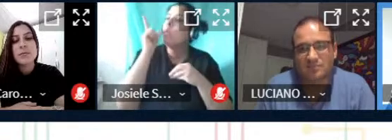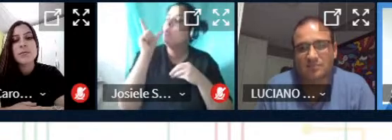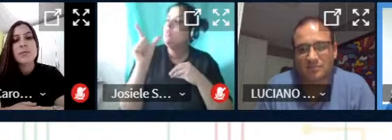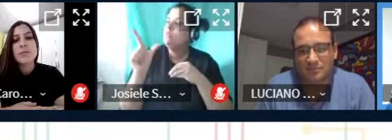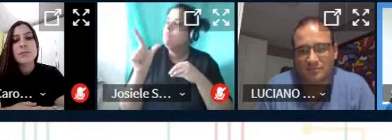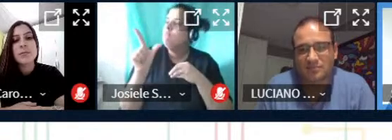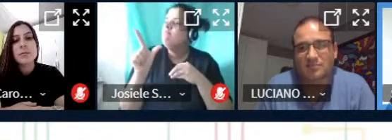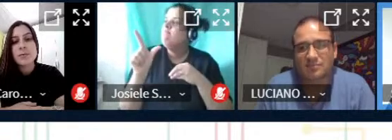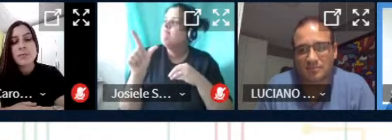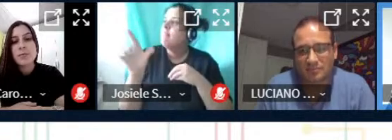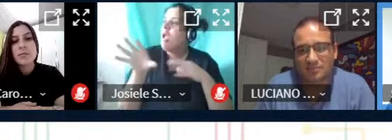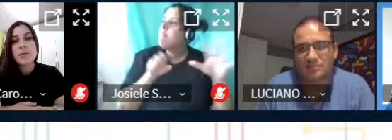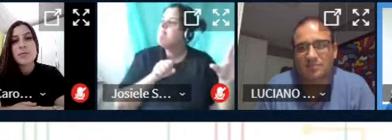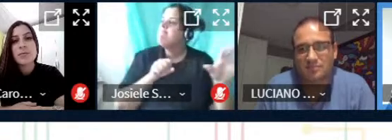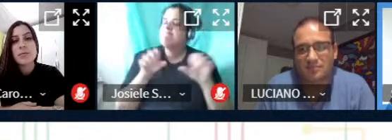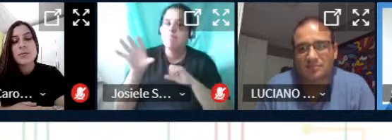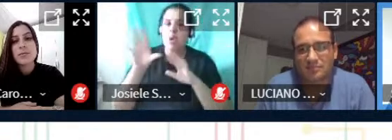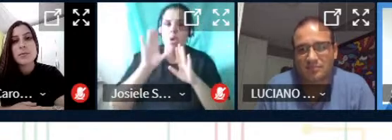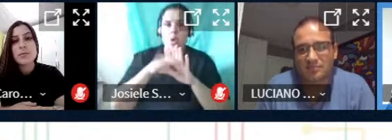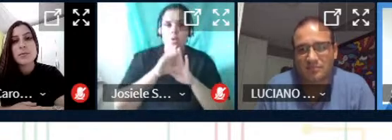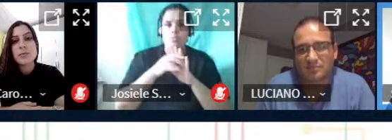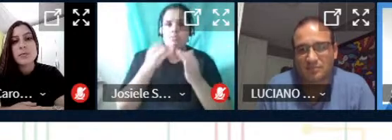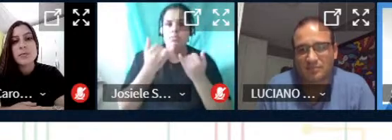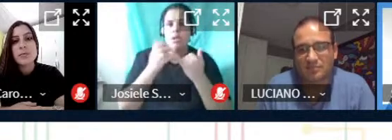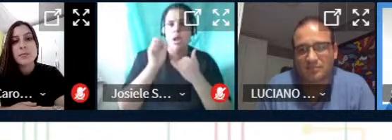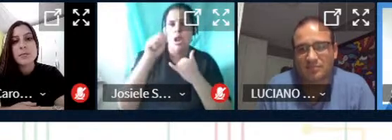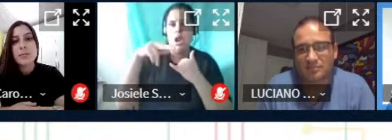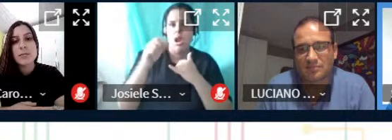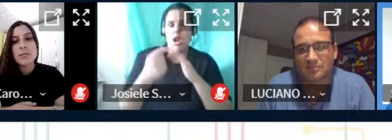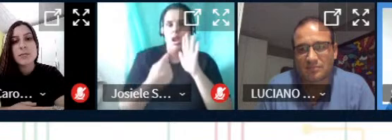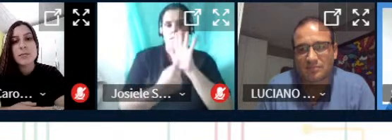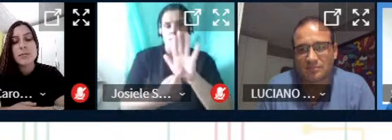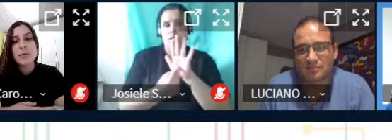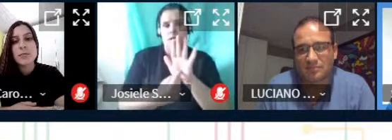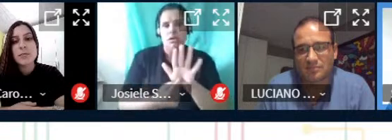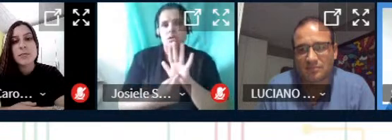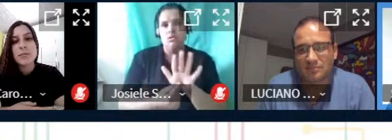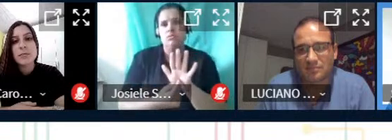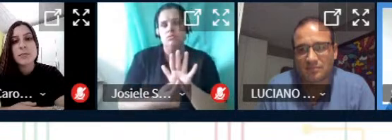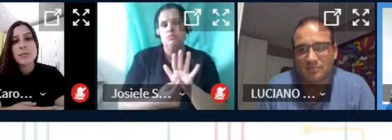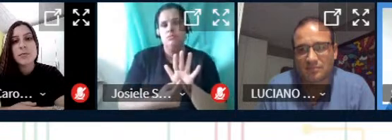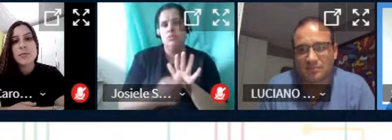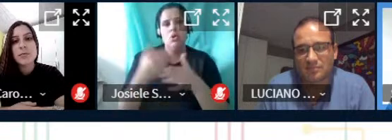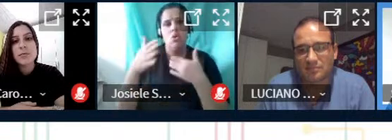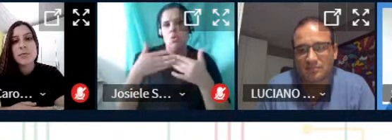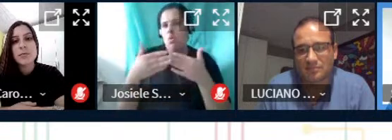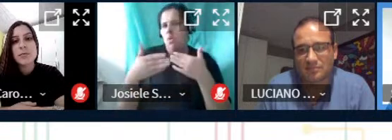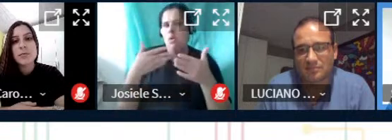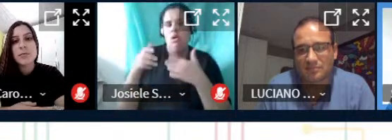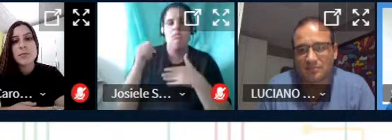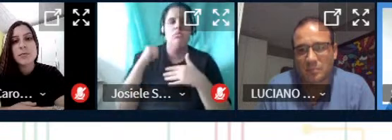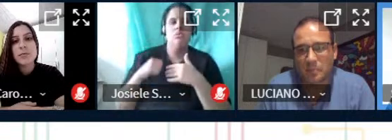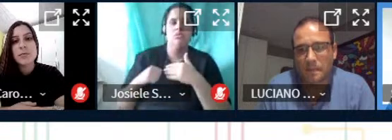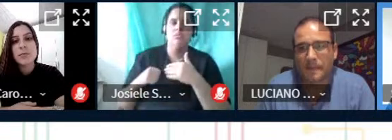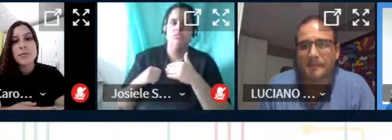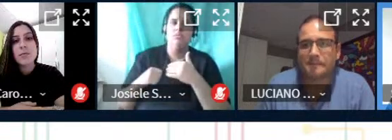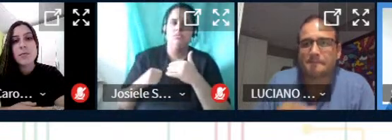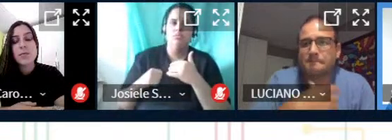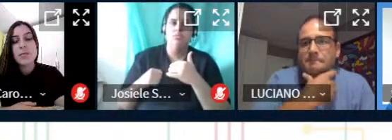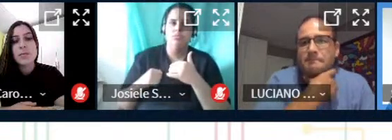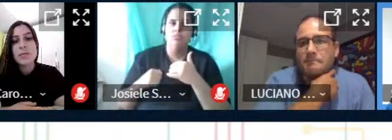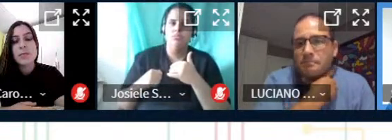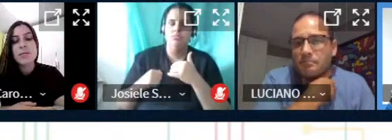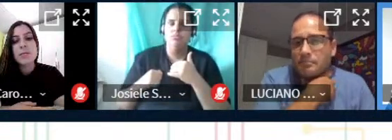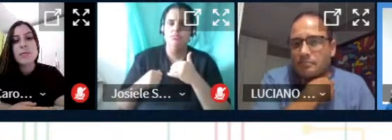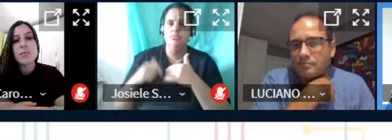todos os conceitos se não fosse a Ana apresentar se chamasse a Esminha agora a Bianca qualquer um ali os bolsistas qualquer um dos